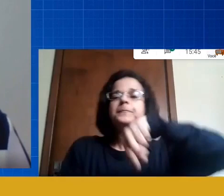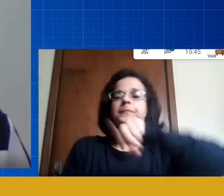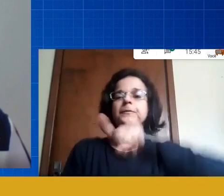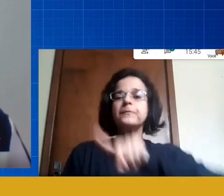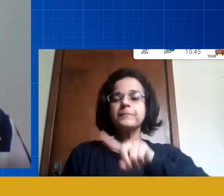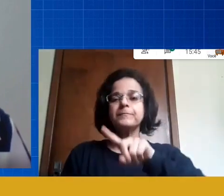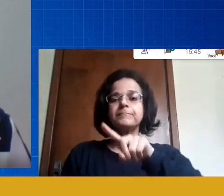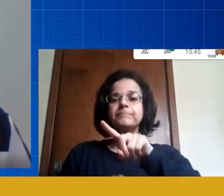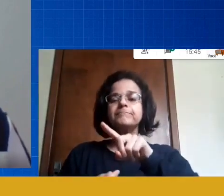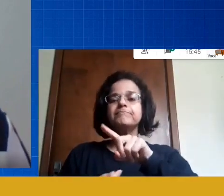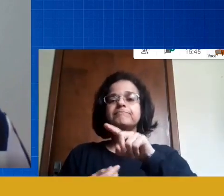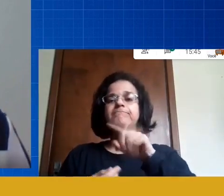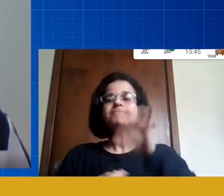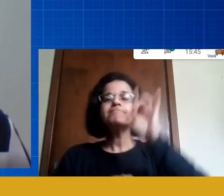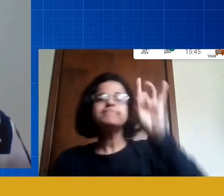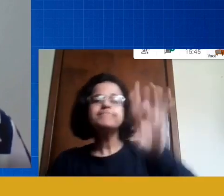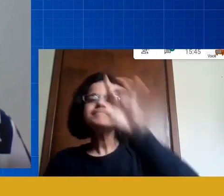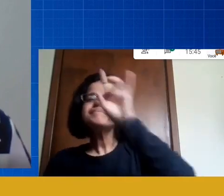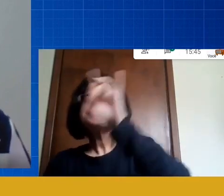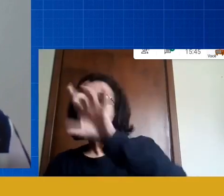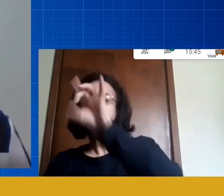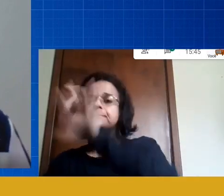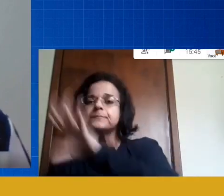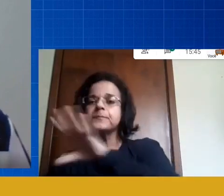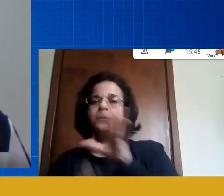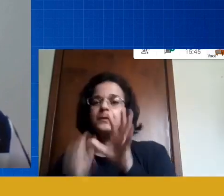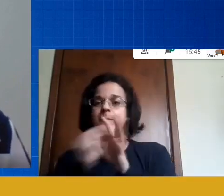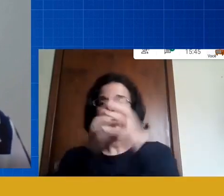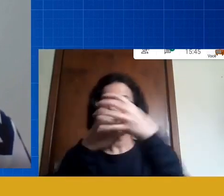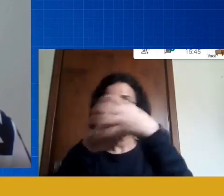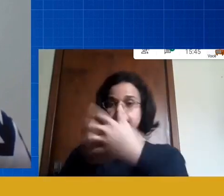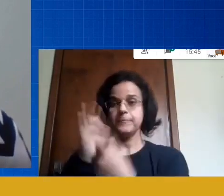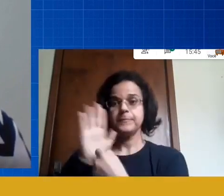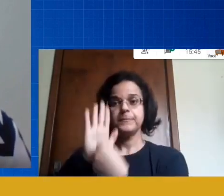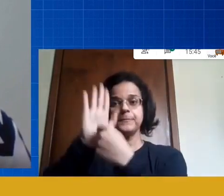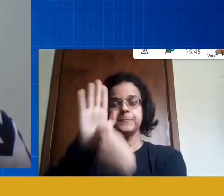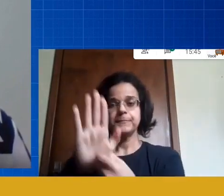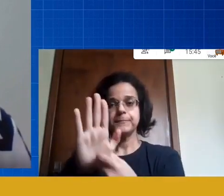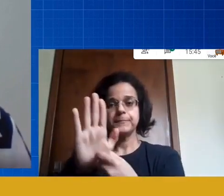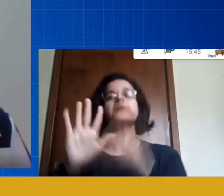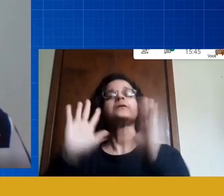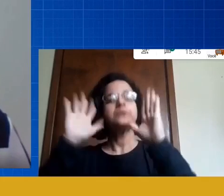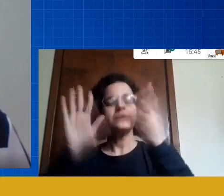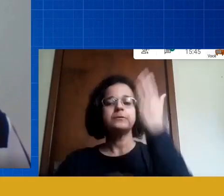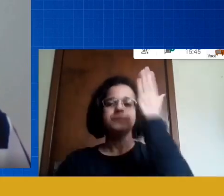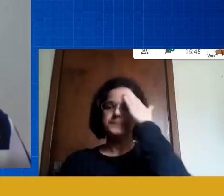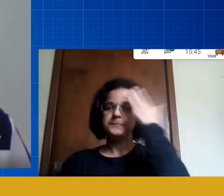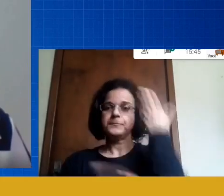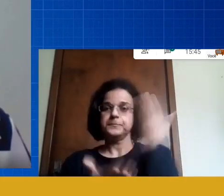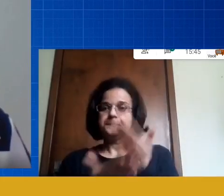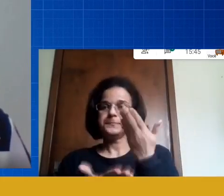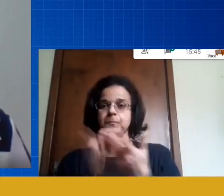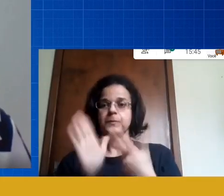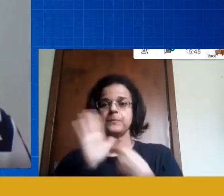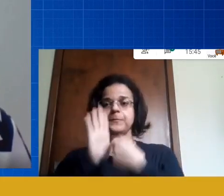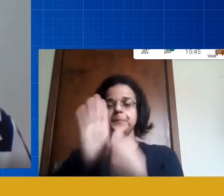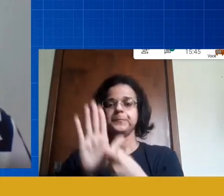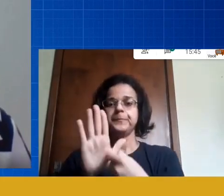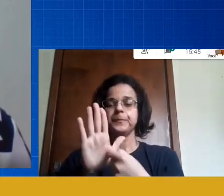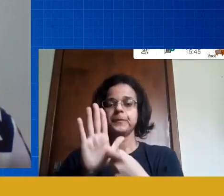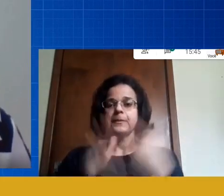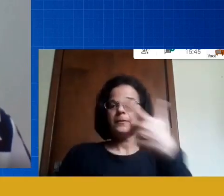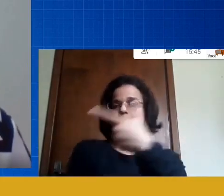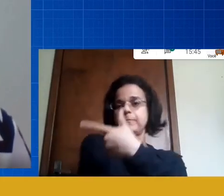especificidade que a pandemia está trazendo porque nós sabemos que os estudos dizem que as vacinas